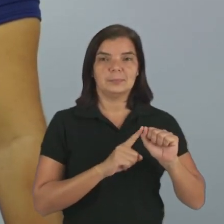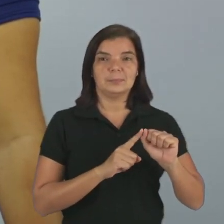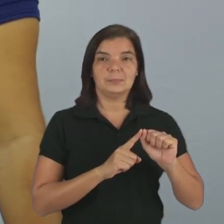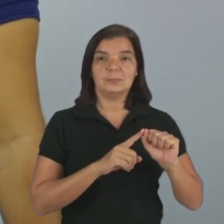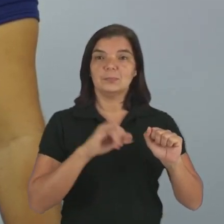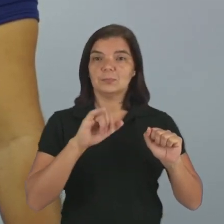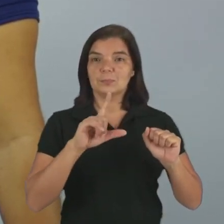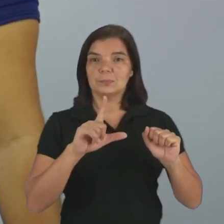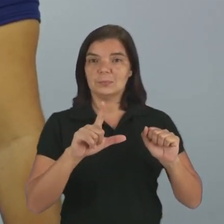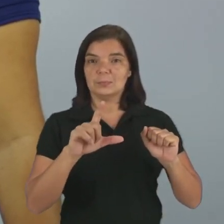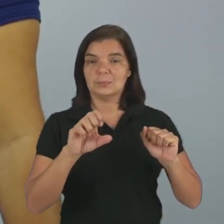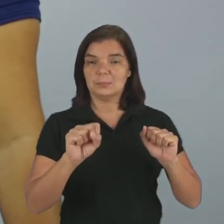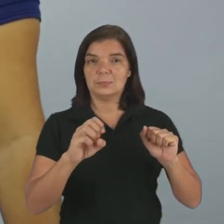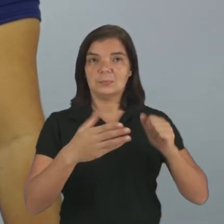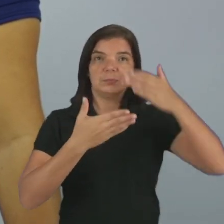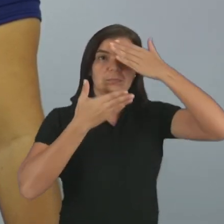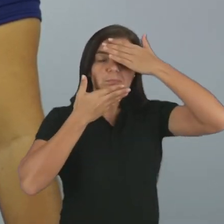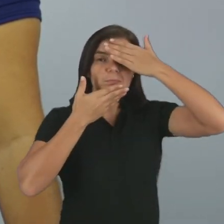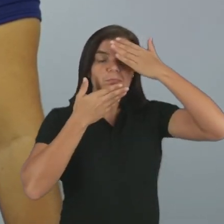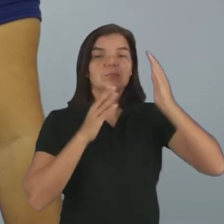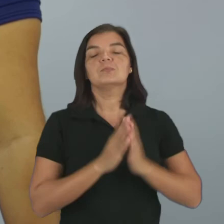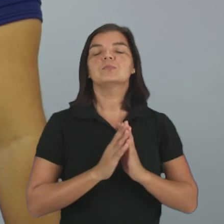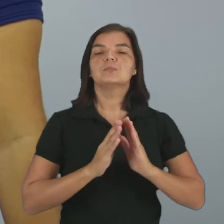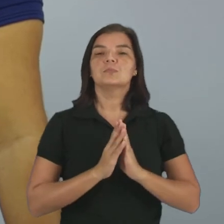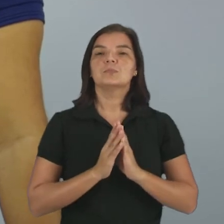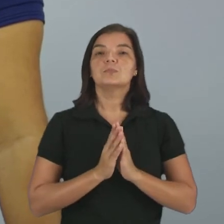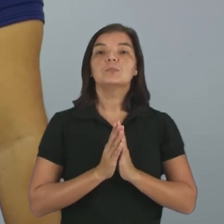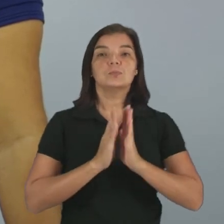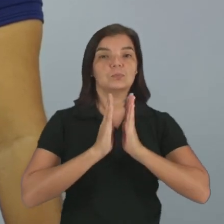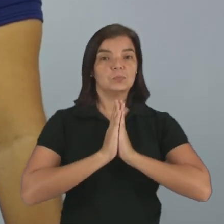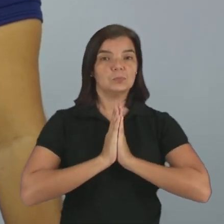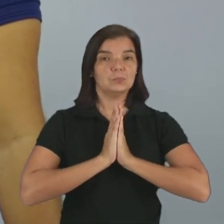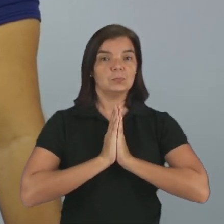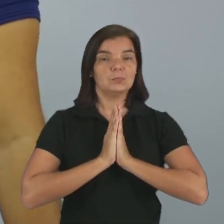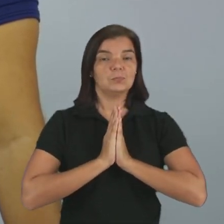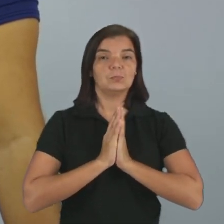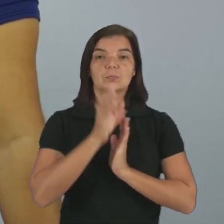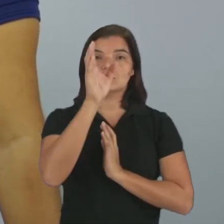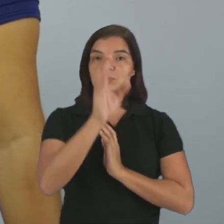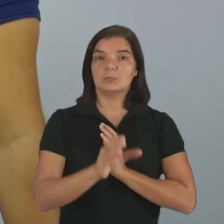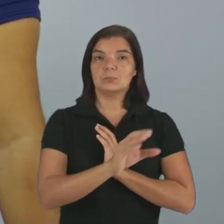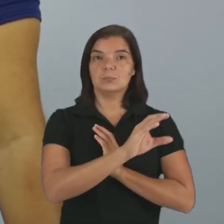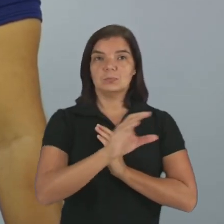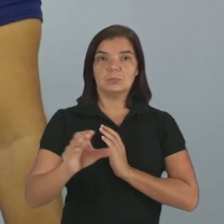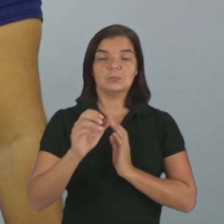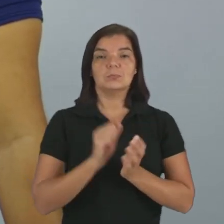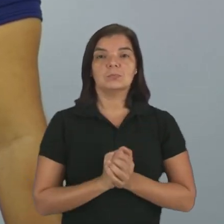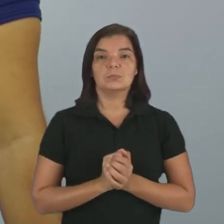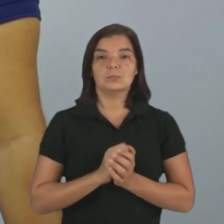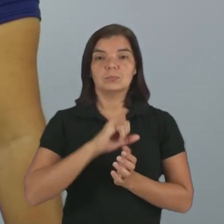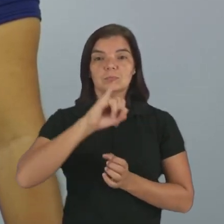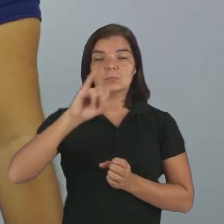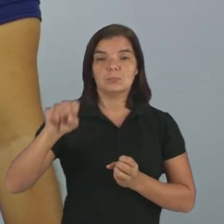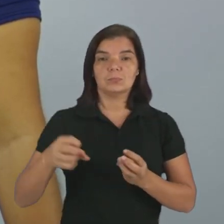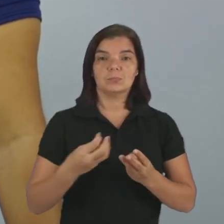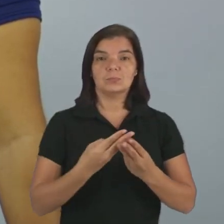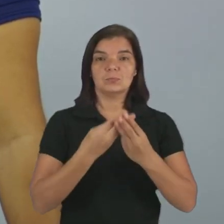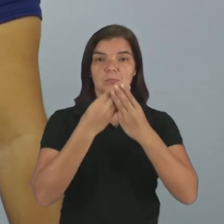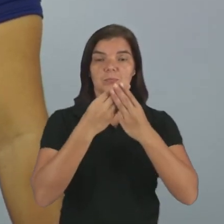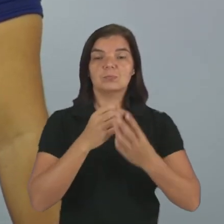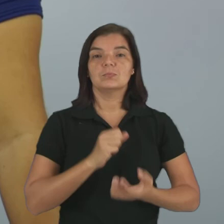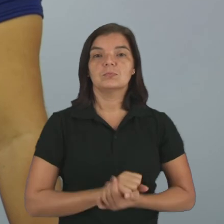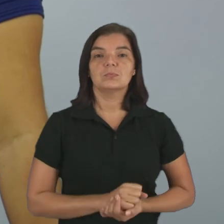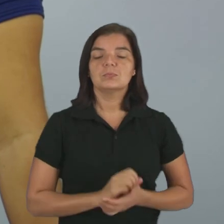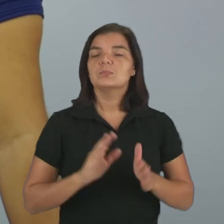o islamismo, B, o budismo, C, o catolicismo, D, o judaísmo.